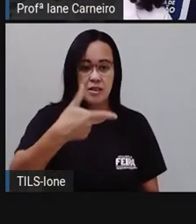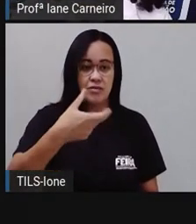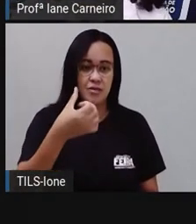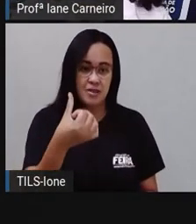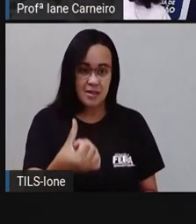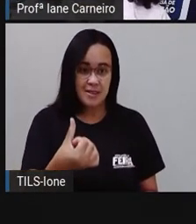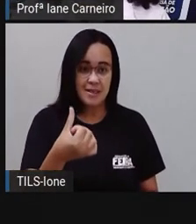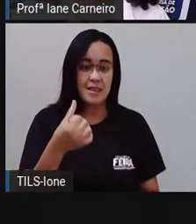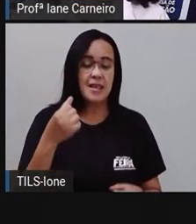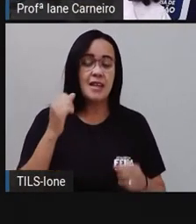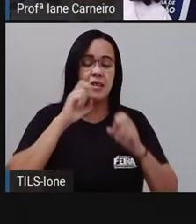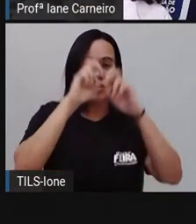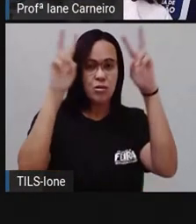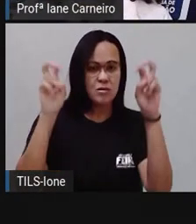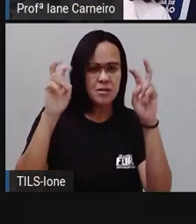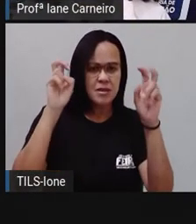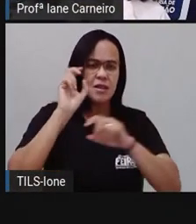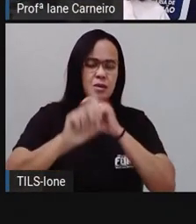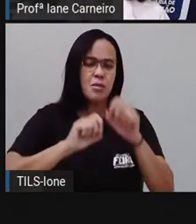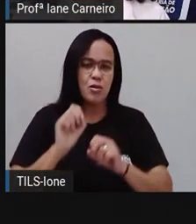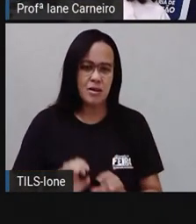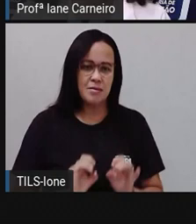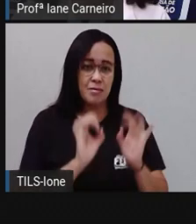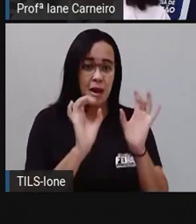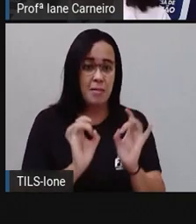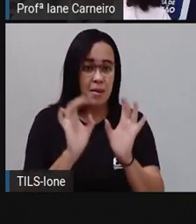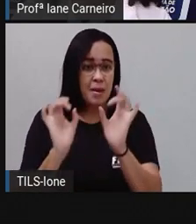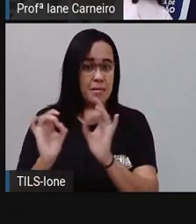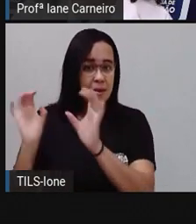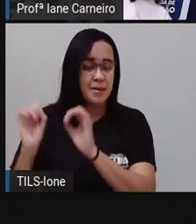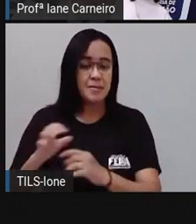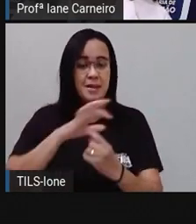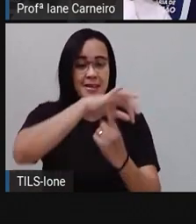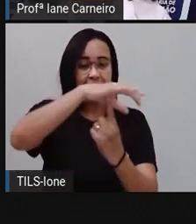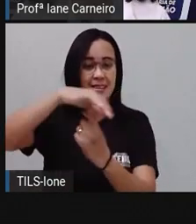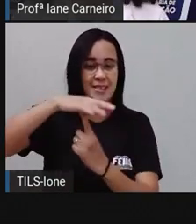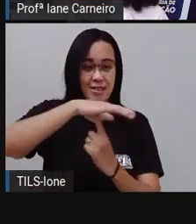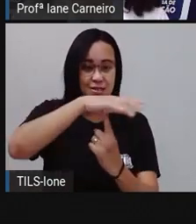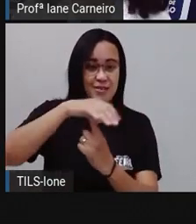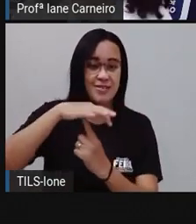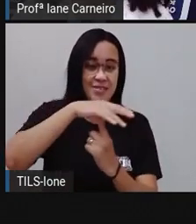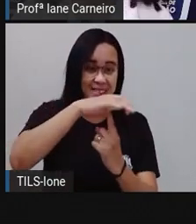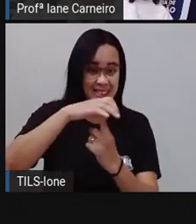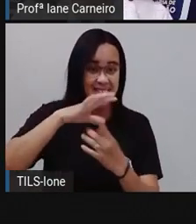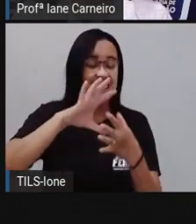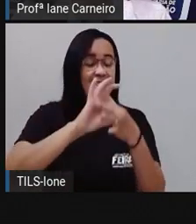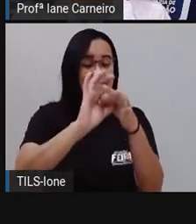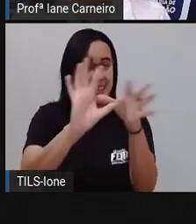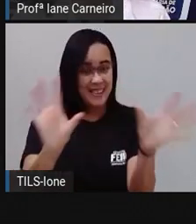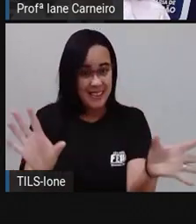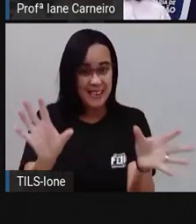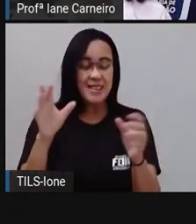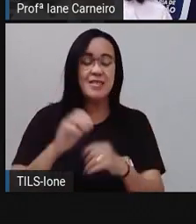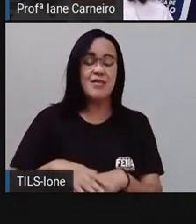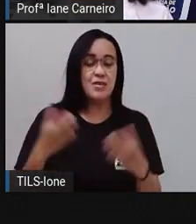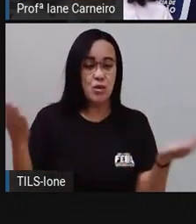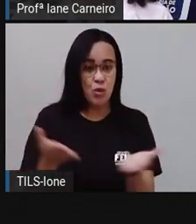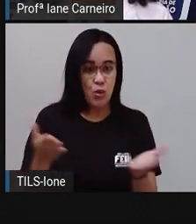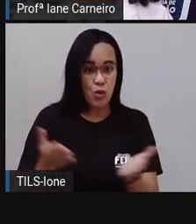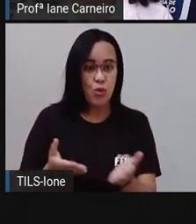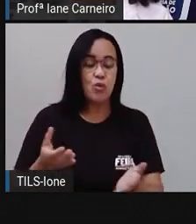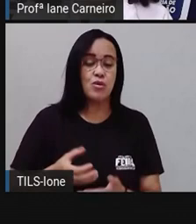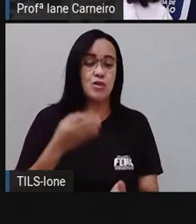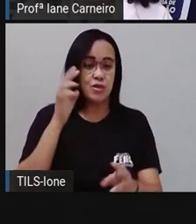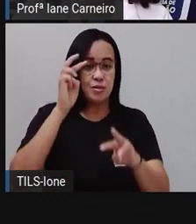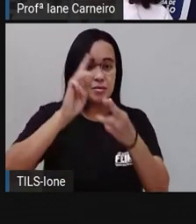falar sobre vendas nas feiras livres, tá bom? Então, é uma aula de matemática e ciências da natureza, né? Então,